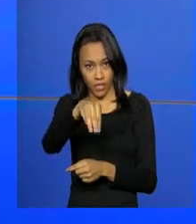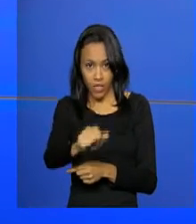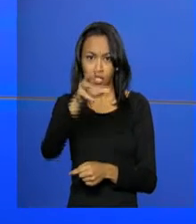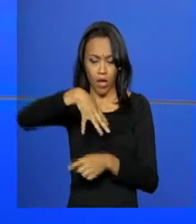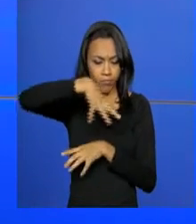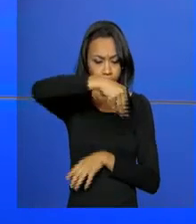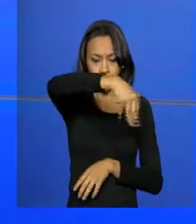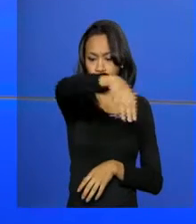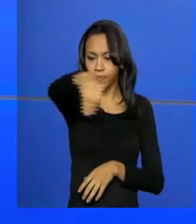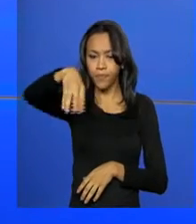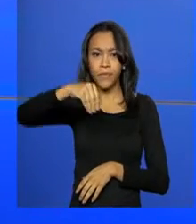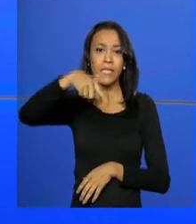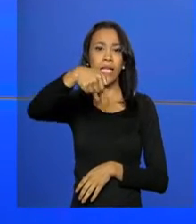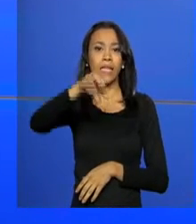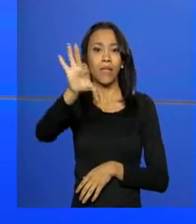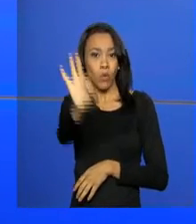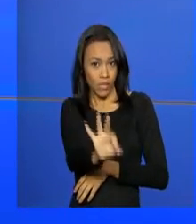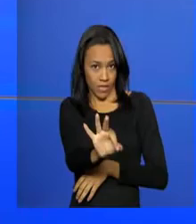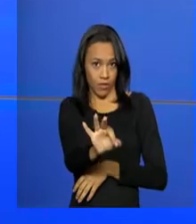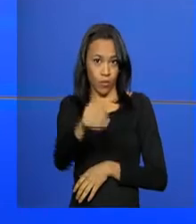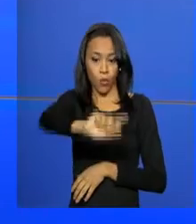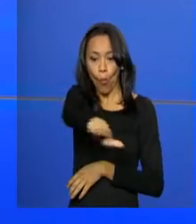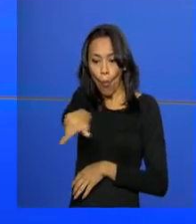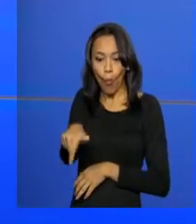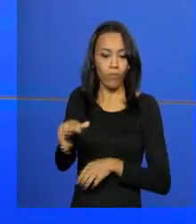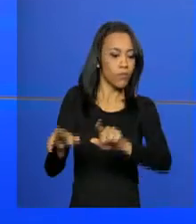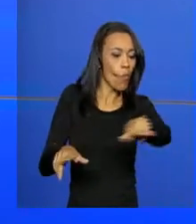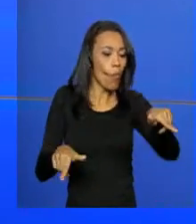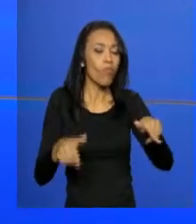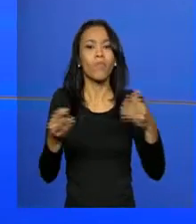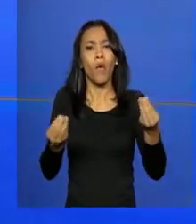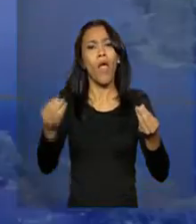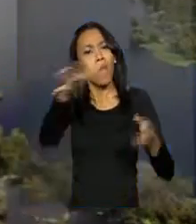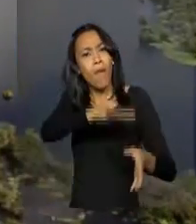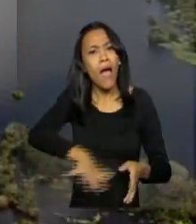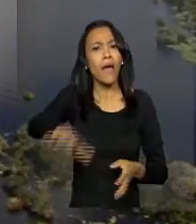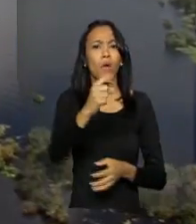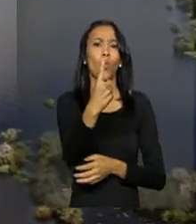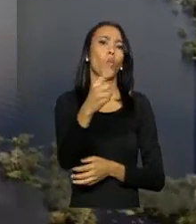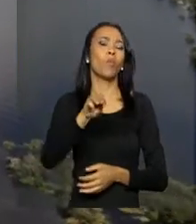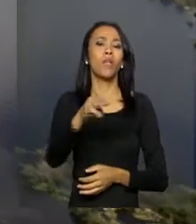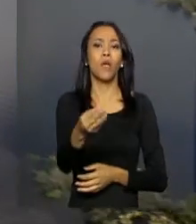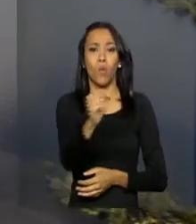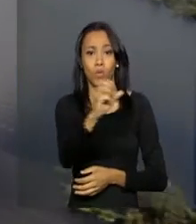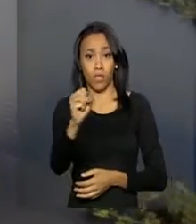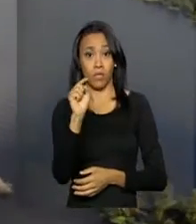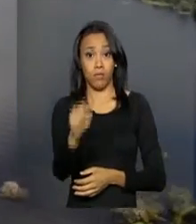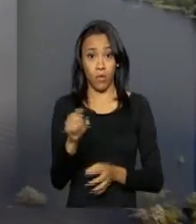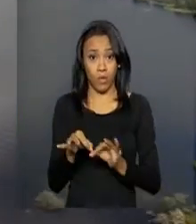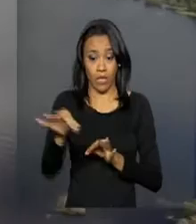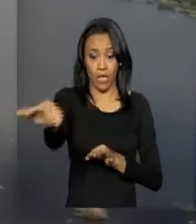mapeou mais de 70% do chamado vazio cartográfico da Amazônia, uma área de 1,8 milhão de quilômetros